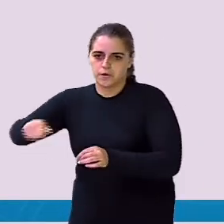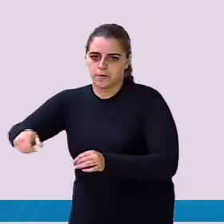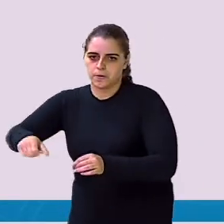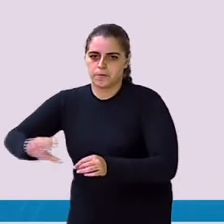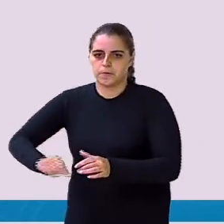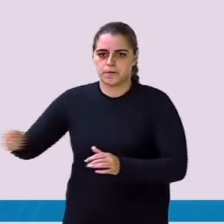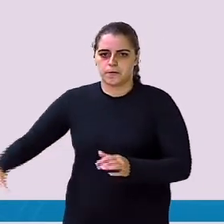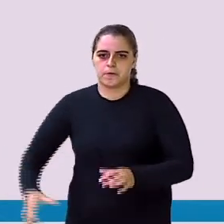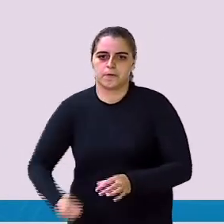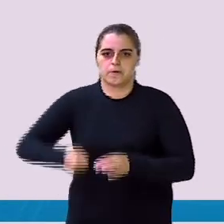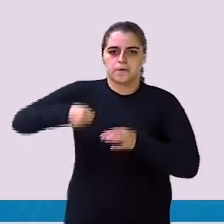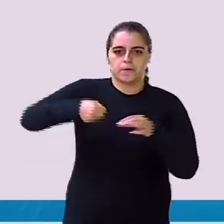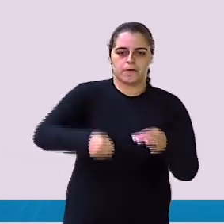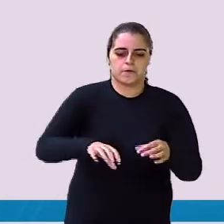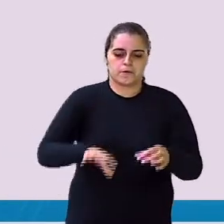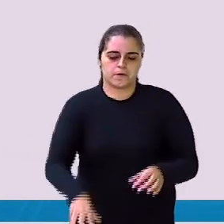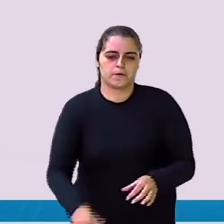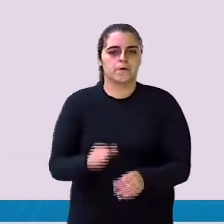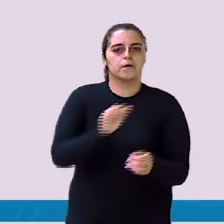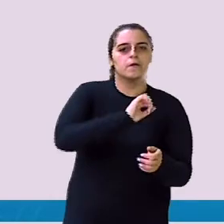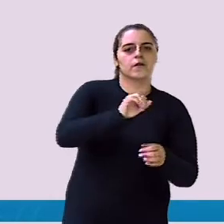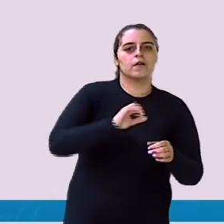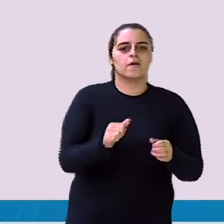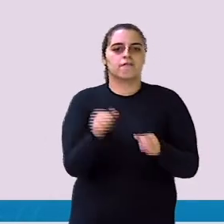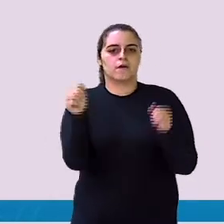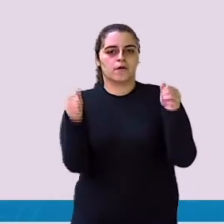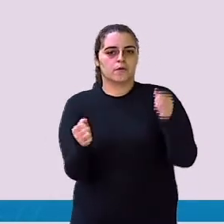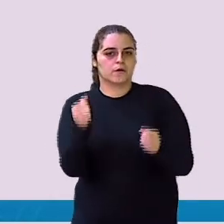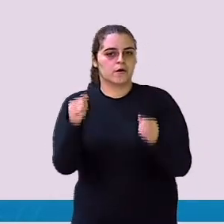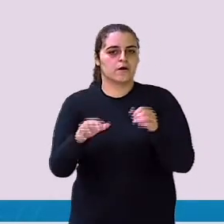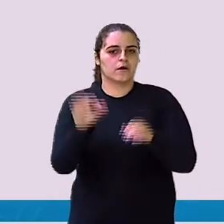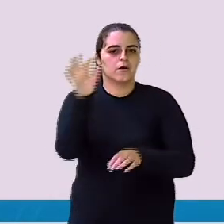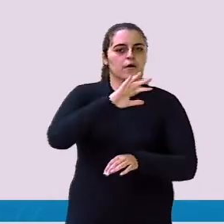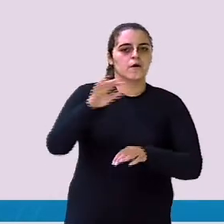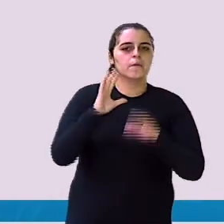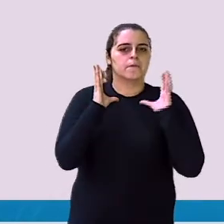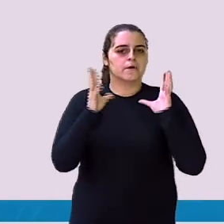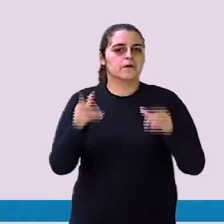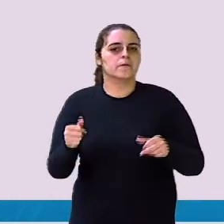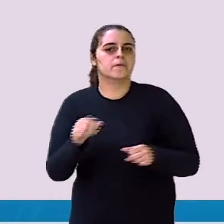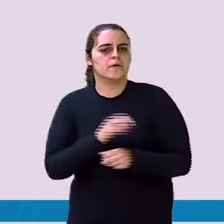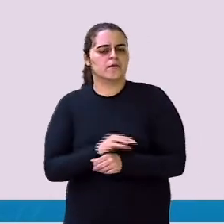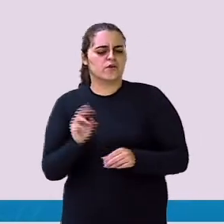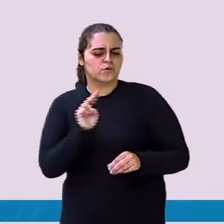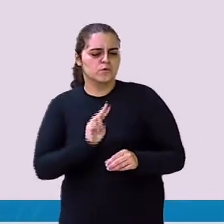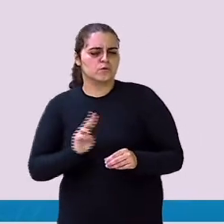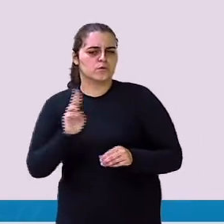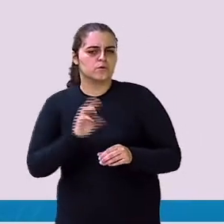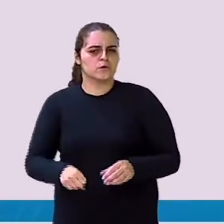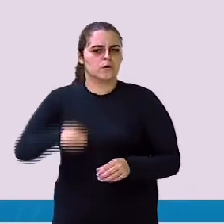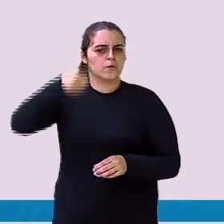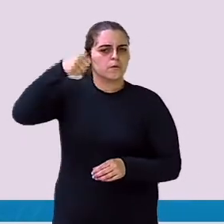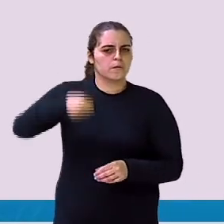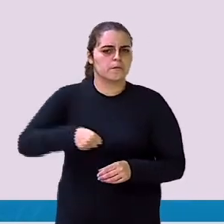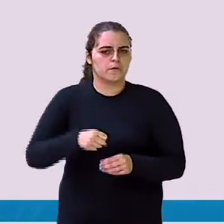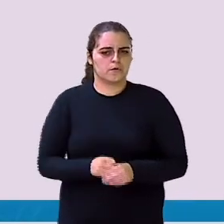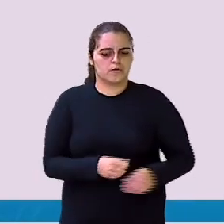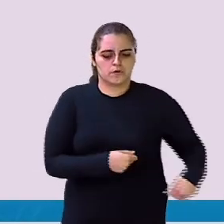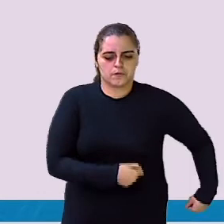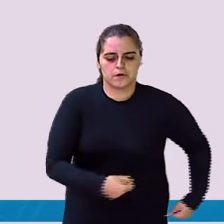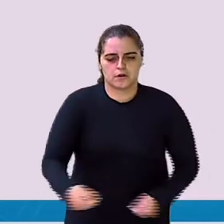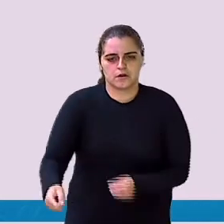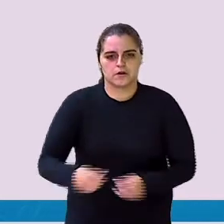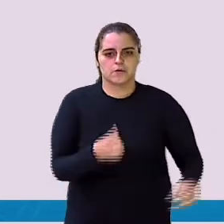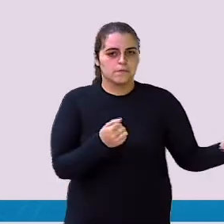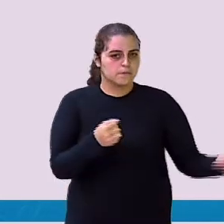Aquela água Que sai da máquina De lavar Que a mamãe lava a roupa A gente pode colocar Num balde E usar ali Pra poder lavar a calçada